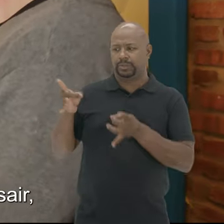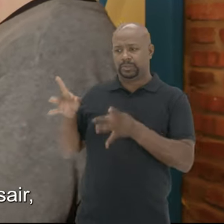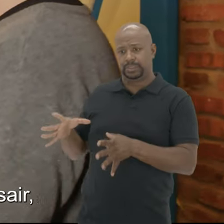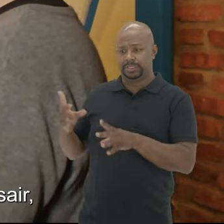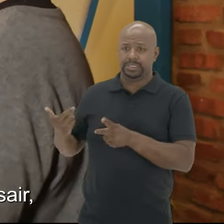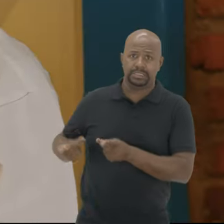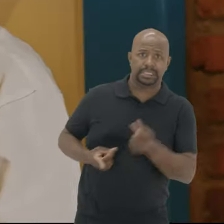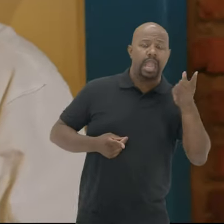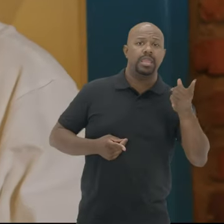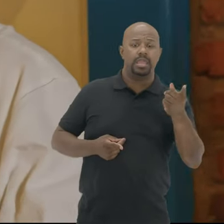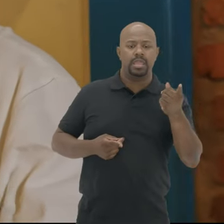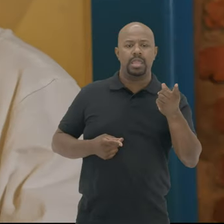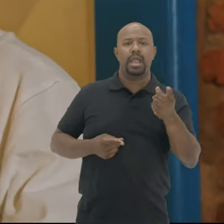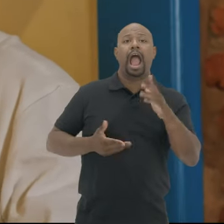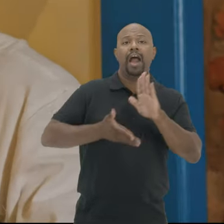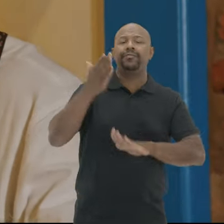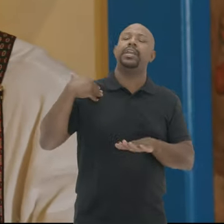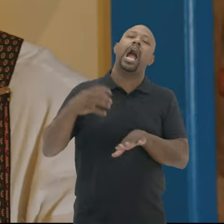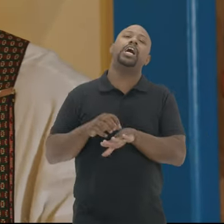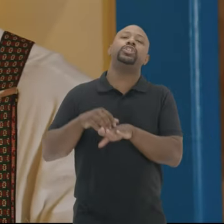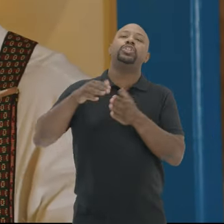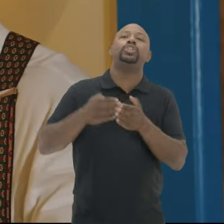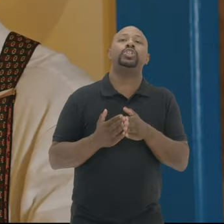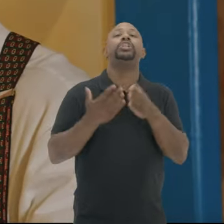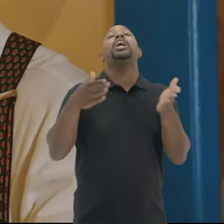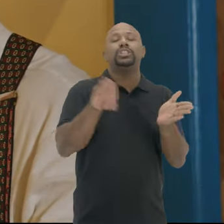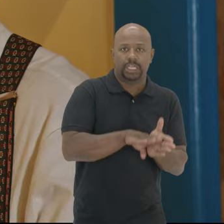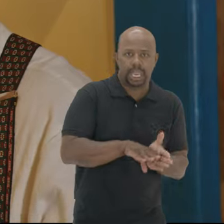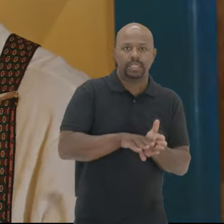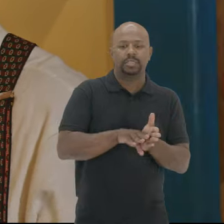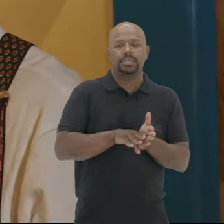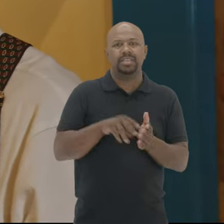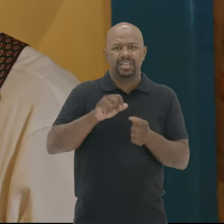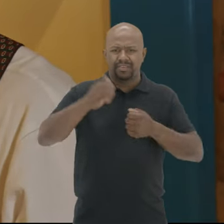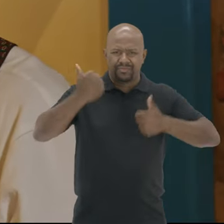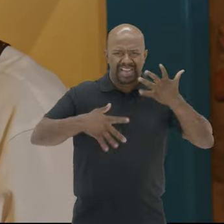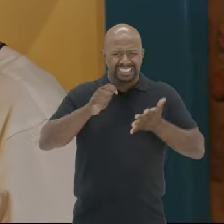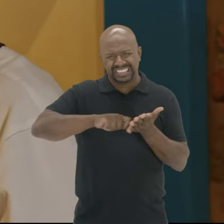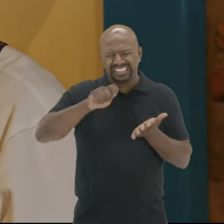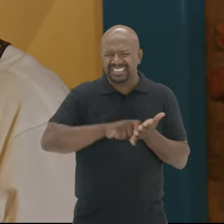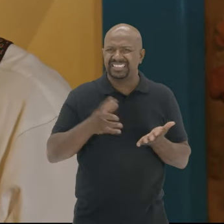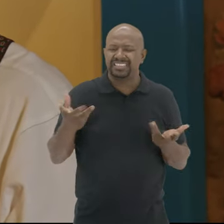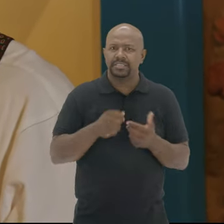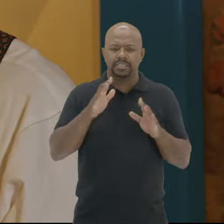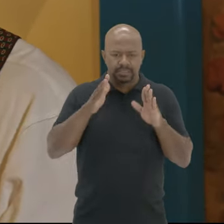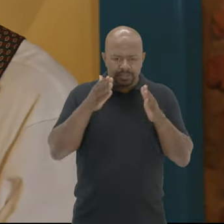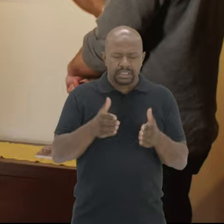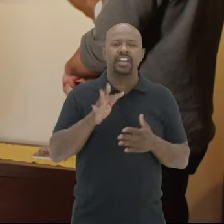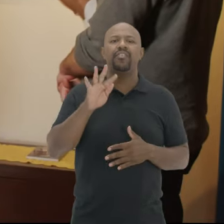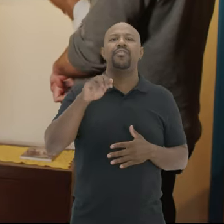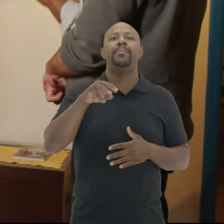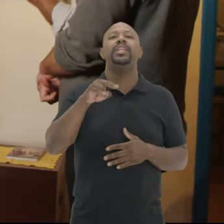decisão De sair A viagem E a chegada E faz isso Manuela Do